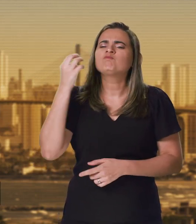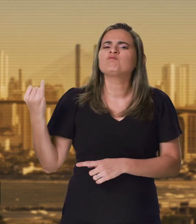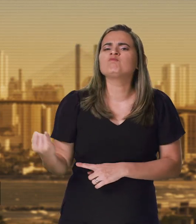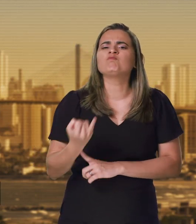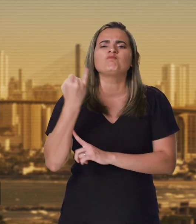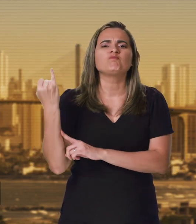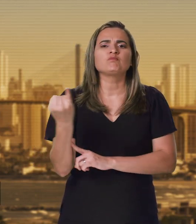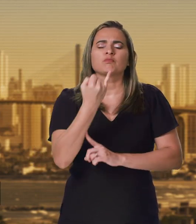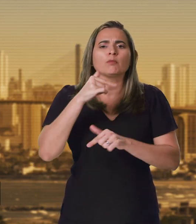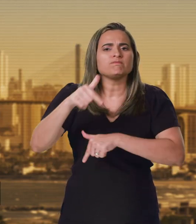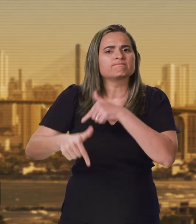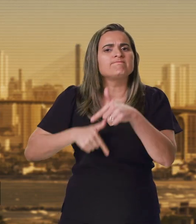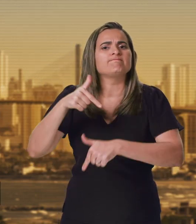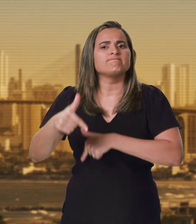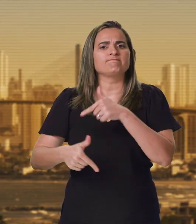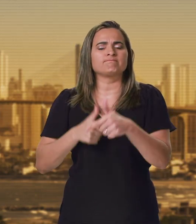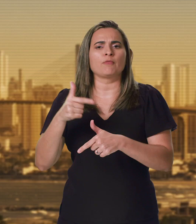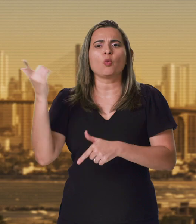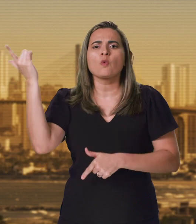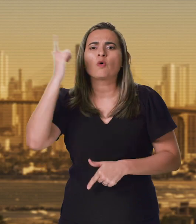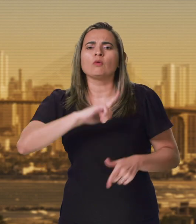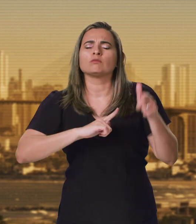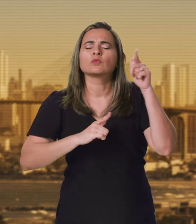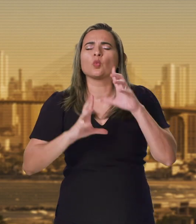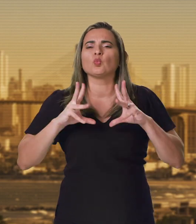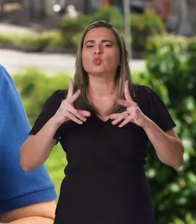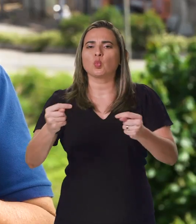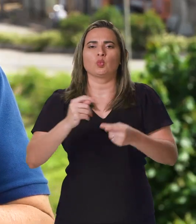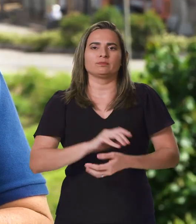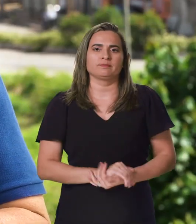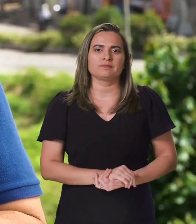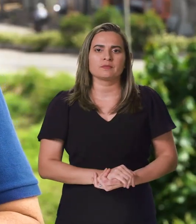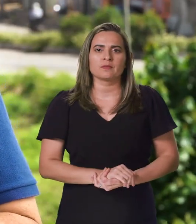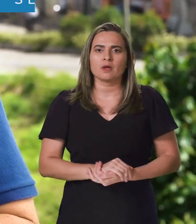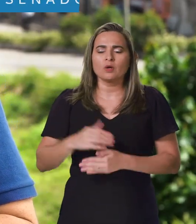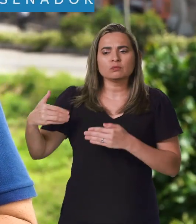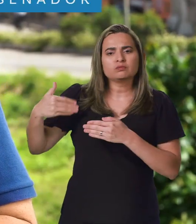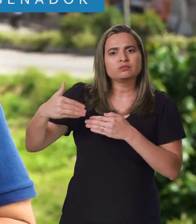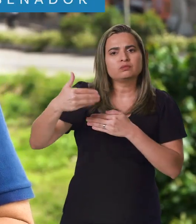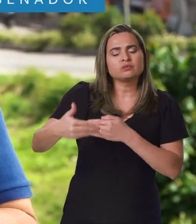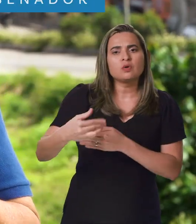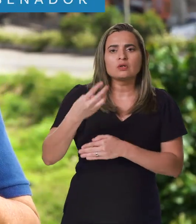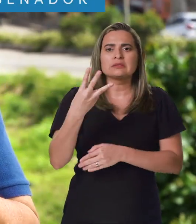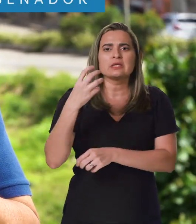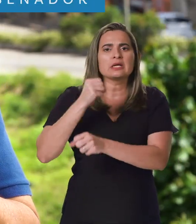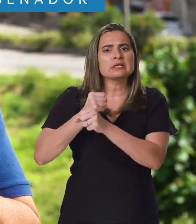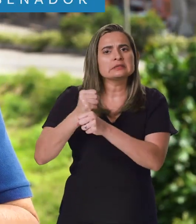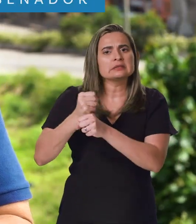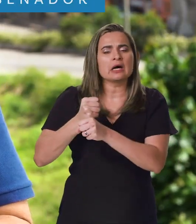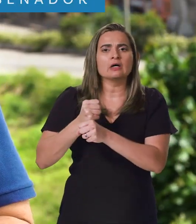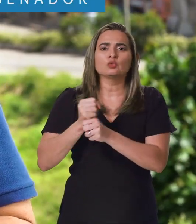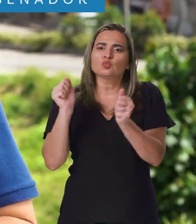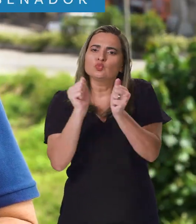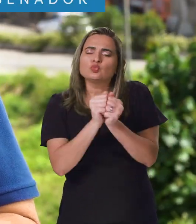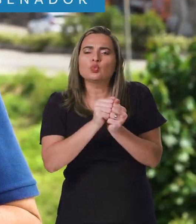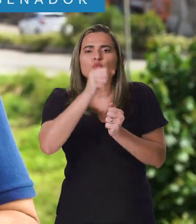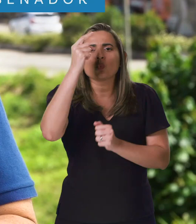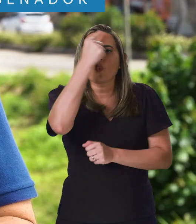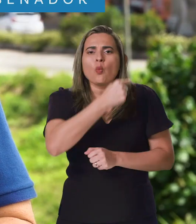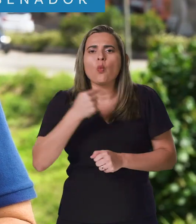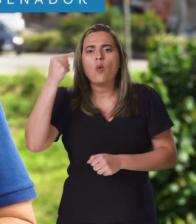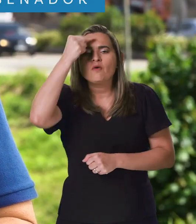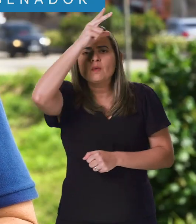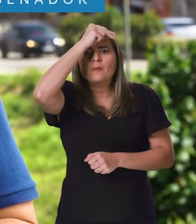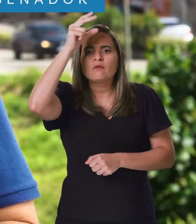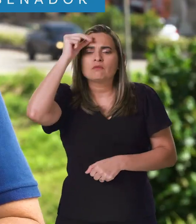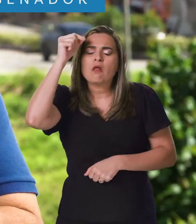fundamental para viabilizar todos esses projetos. Ao longo dos últimos três anos, ao lado do prefeito Álvaro Dias, eu